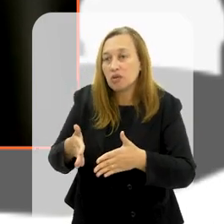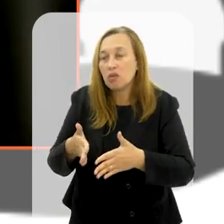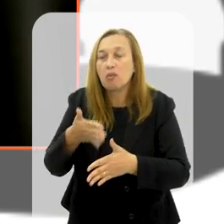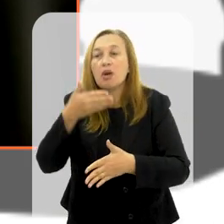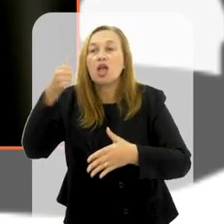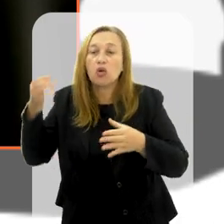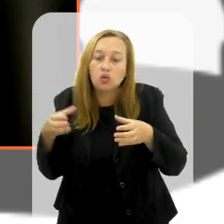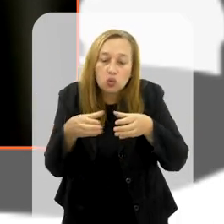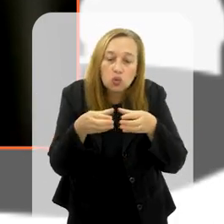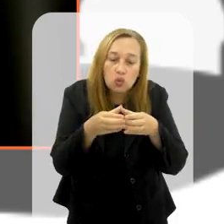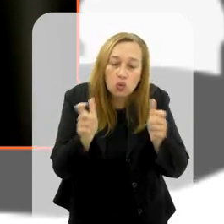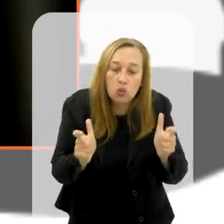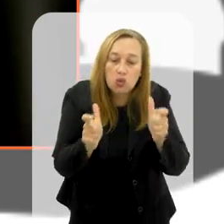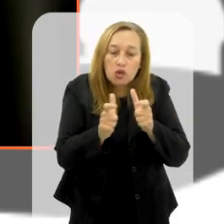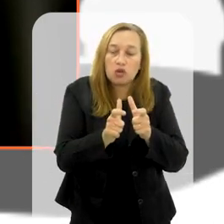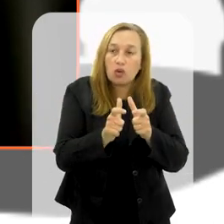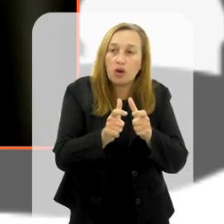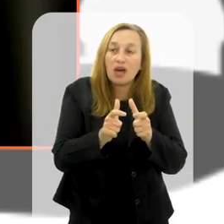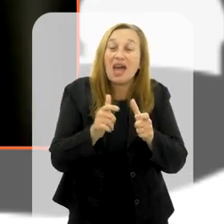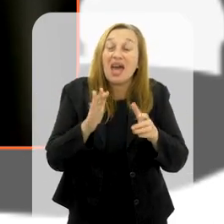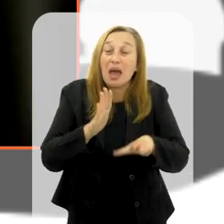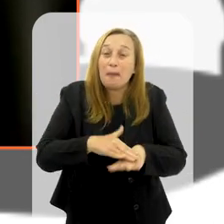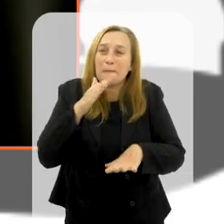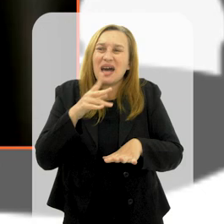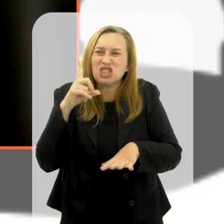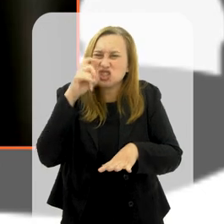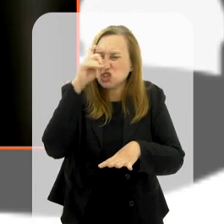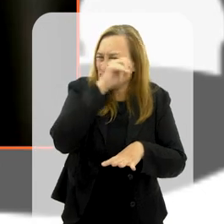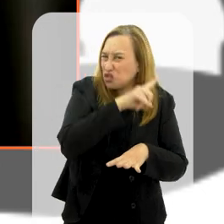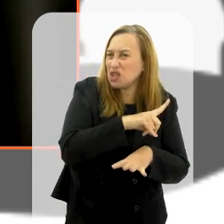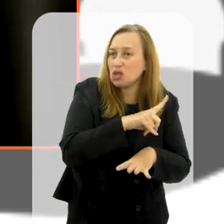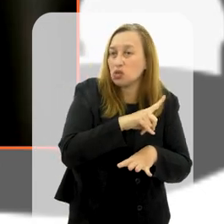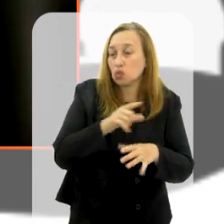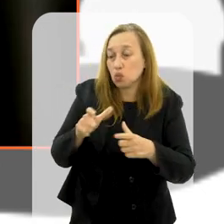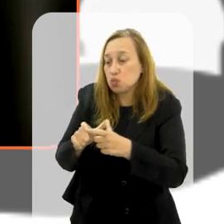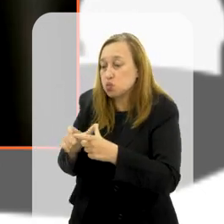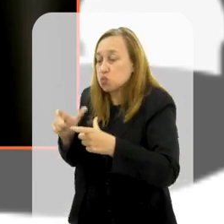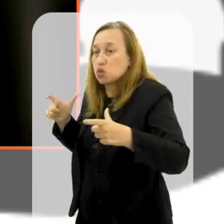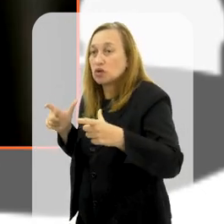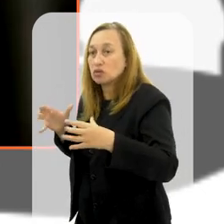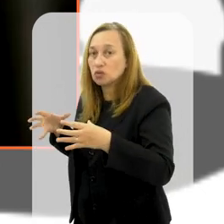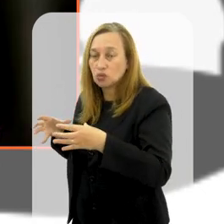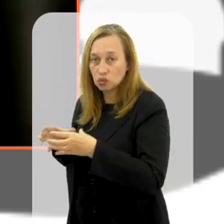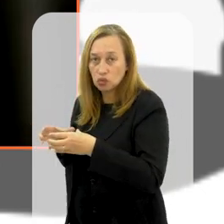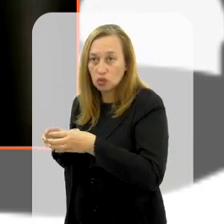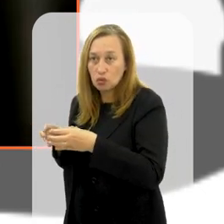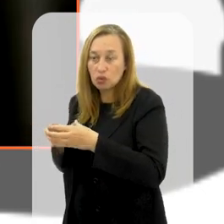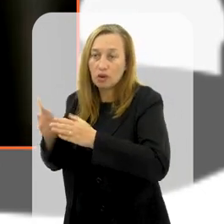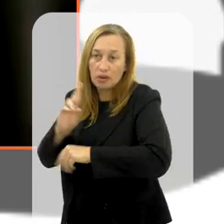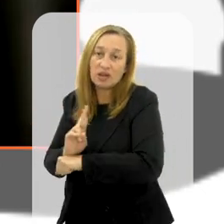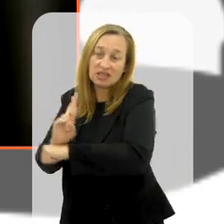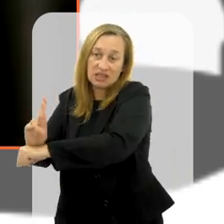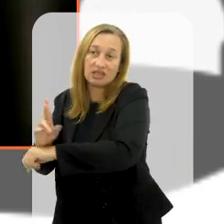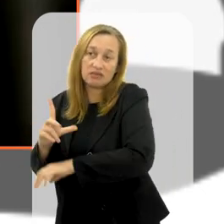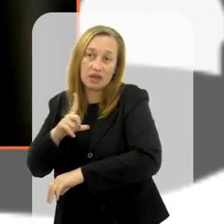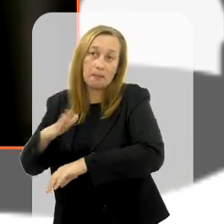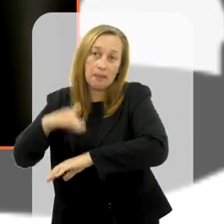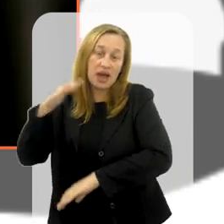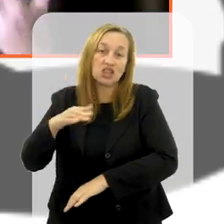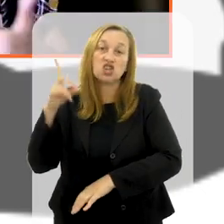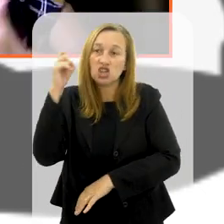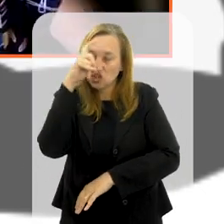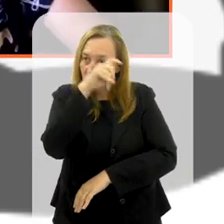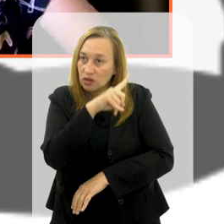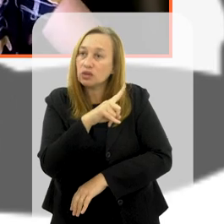menor e mais fechado. E é mais complicado que elas caminham num grupo maior, que, apesar de ser mais representativo,